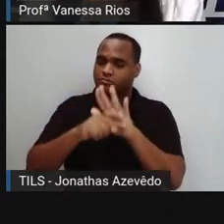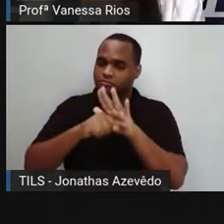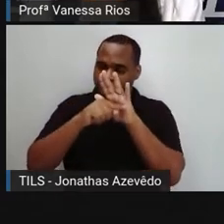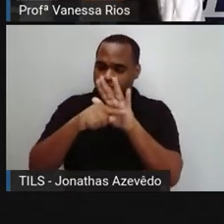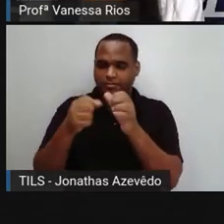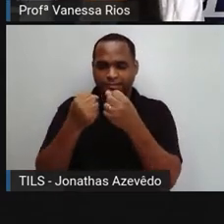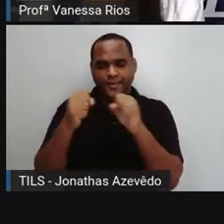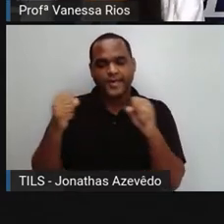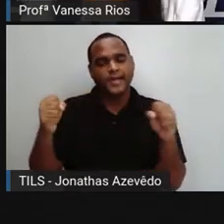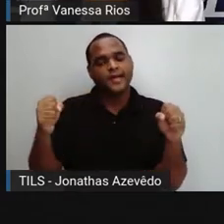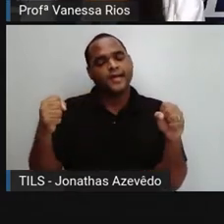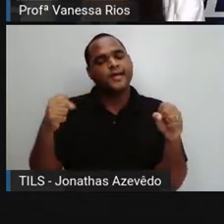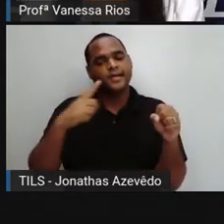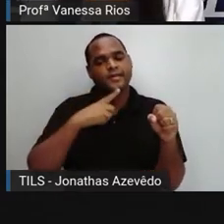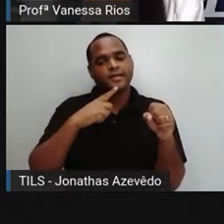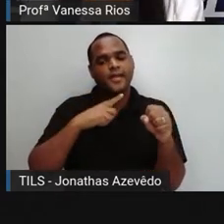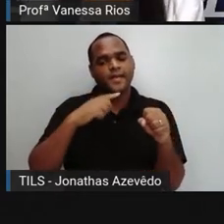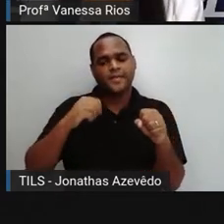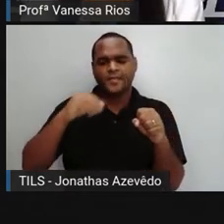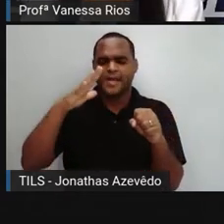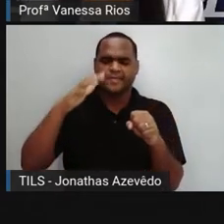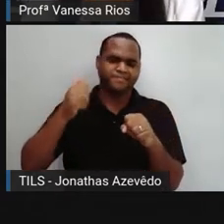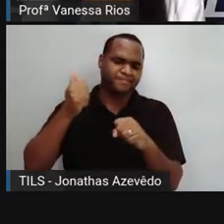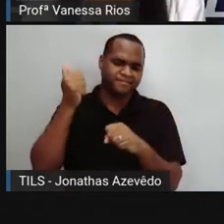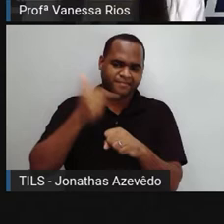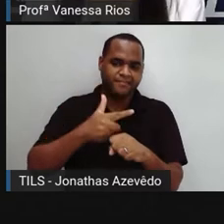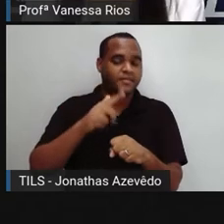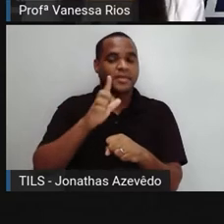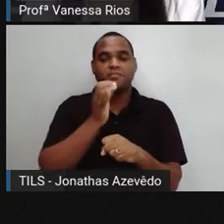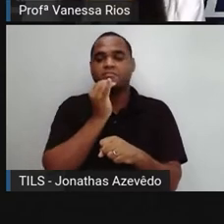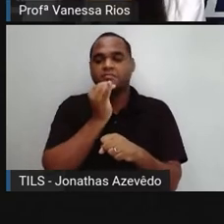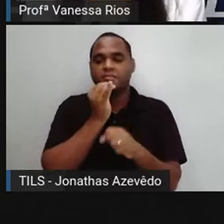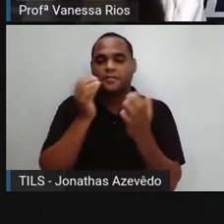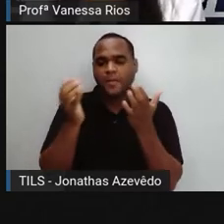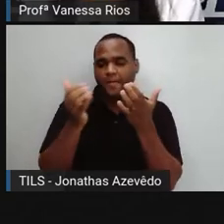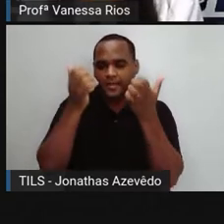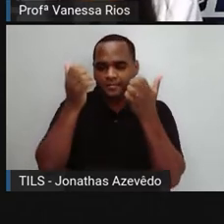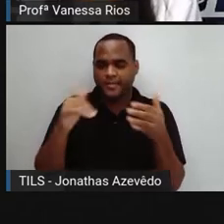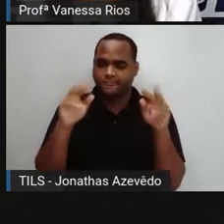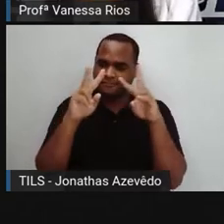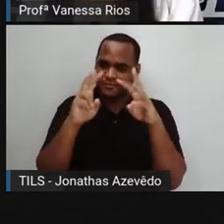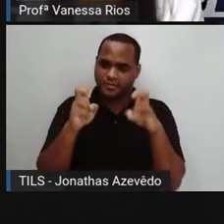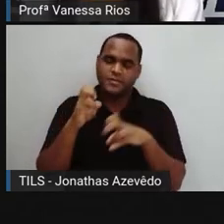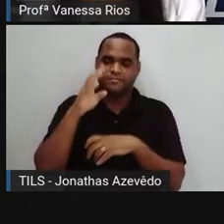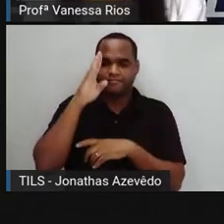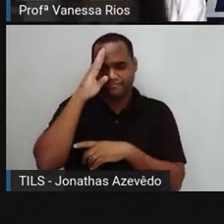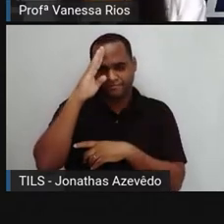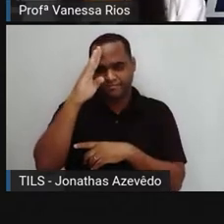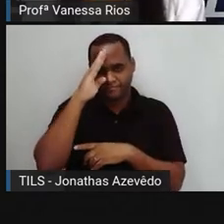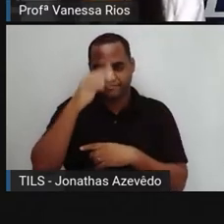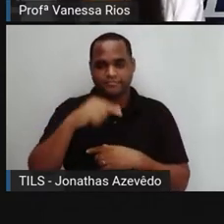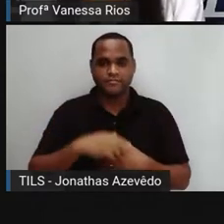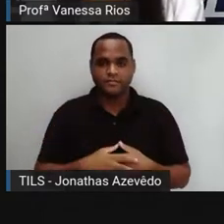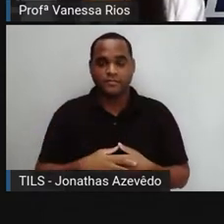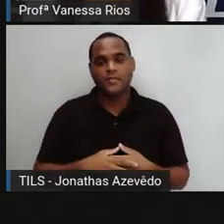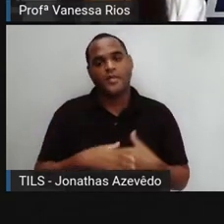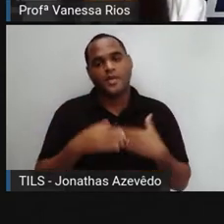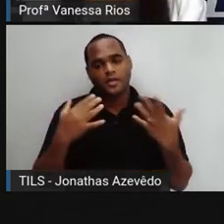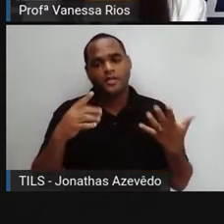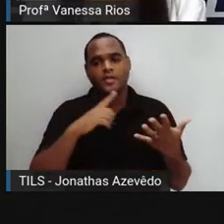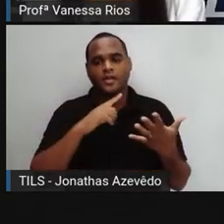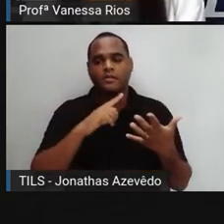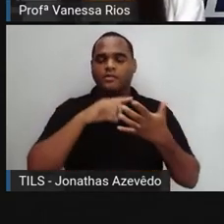mais amplas, daquilo que está sendo retratado em seu assunto principal. Então existem aí muitas